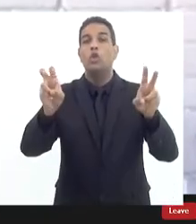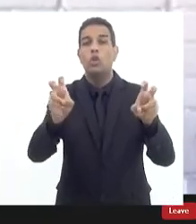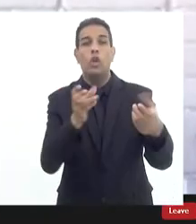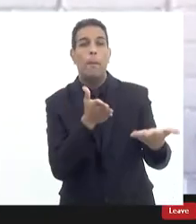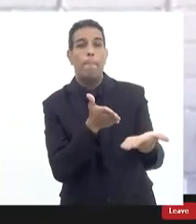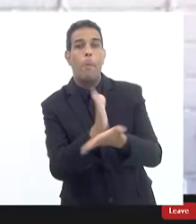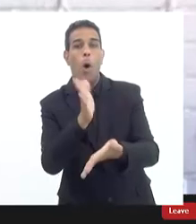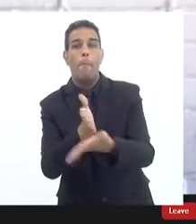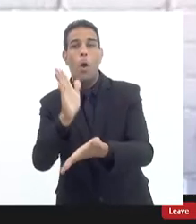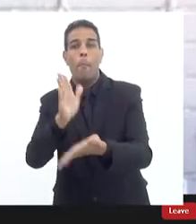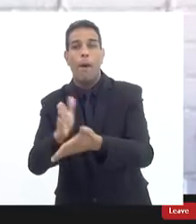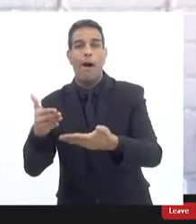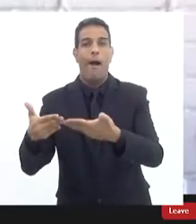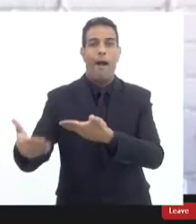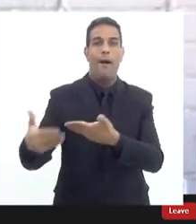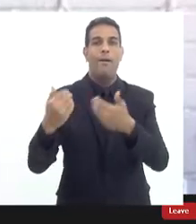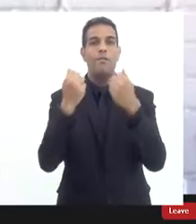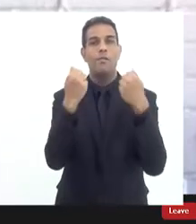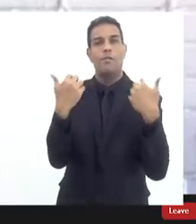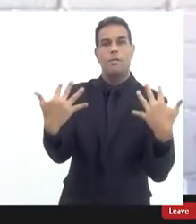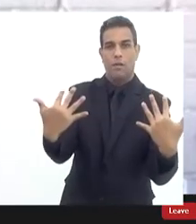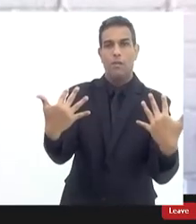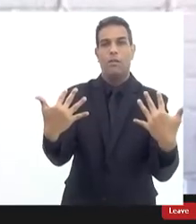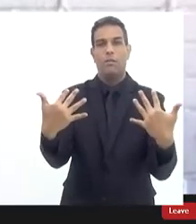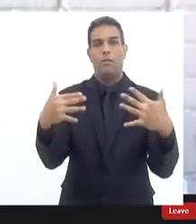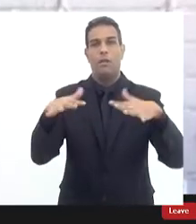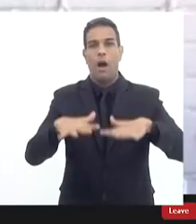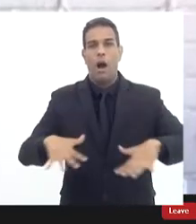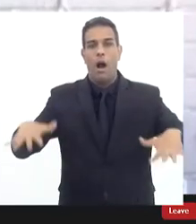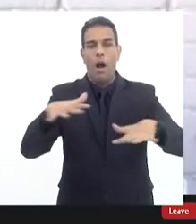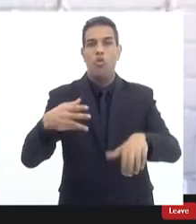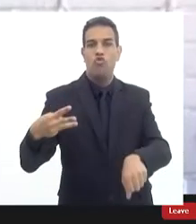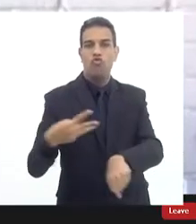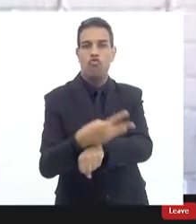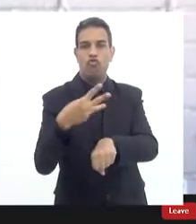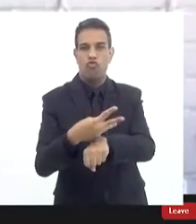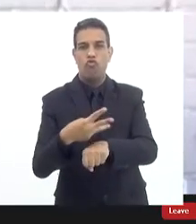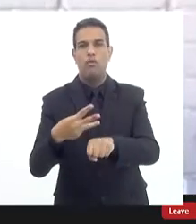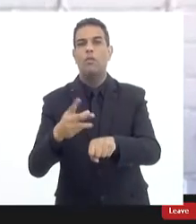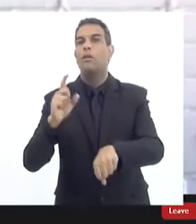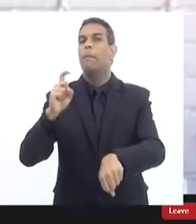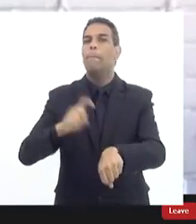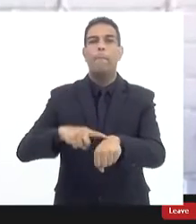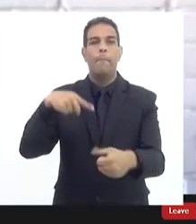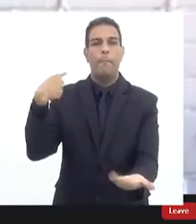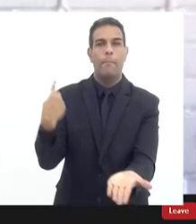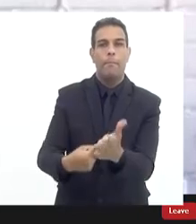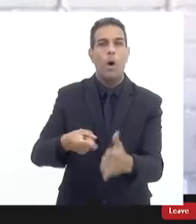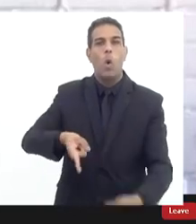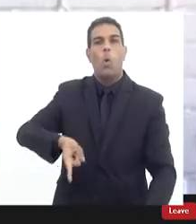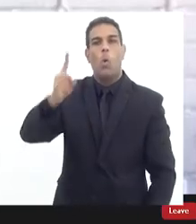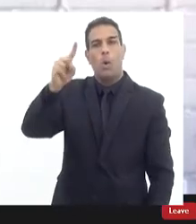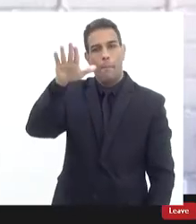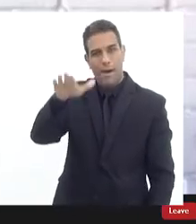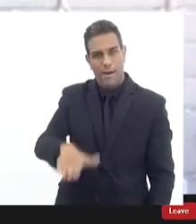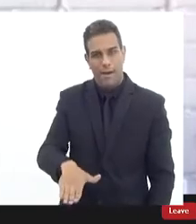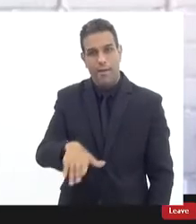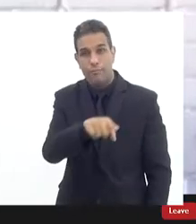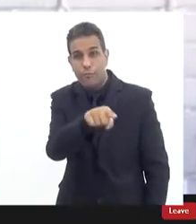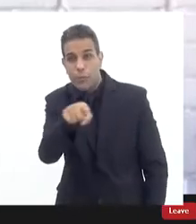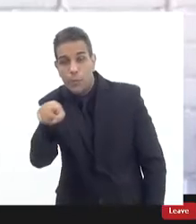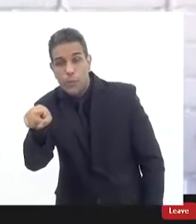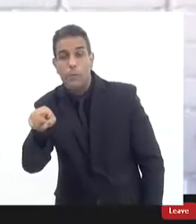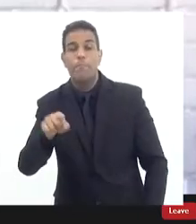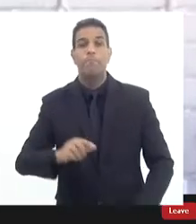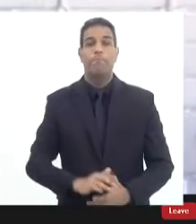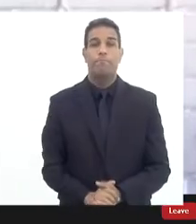algumas audiências públicas da comissão por whatsapp então nosso encontro está marcado às uma hora aos demais